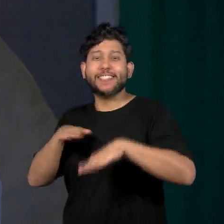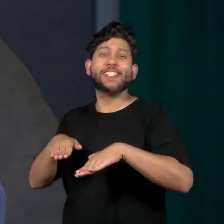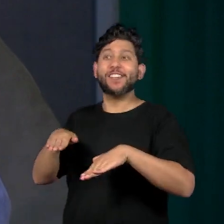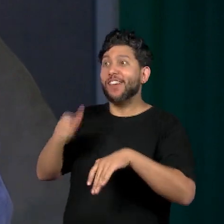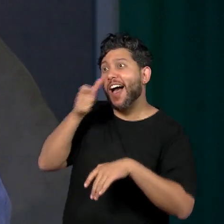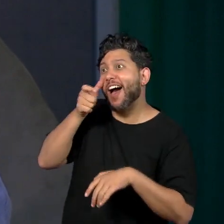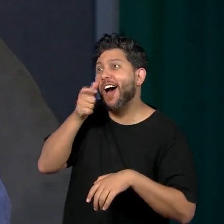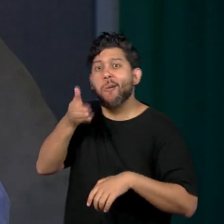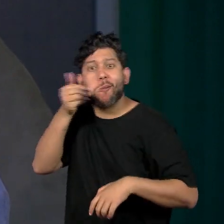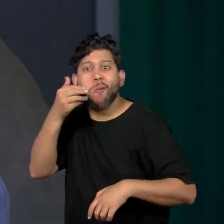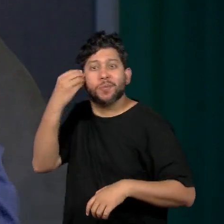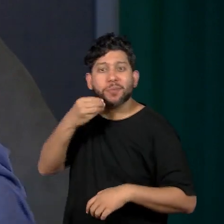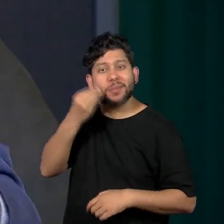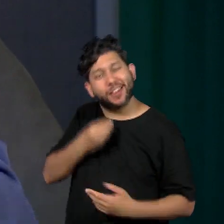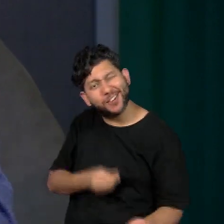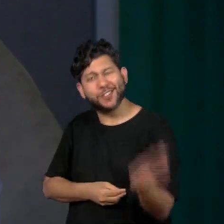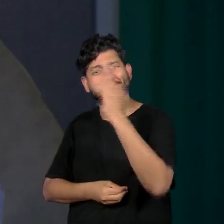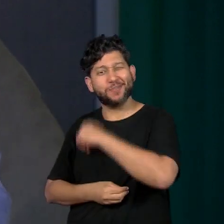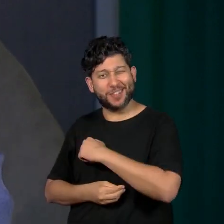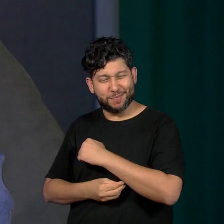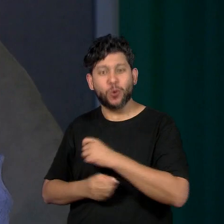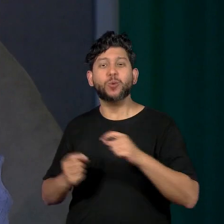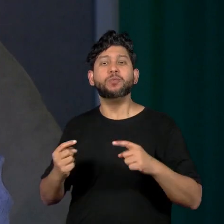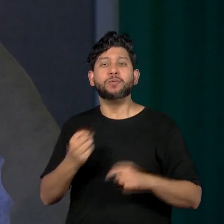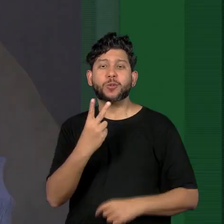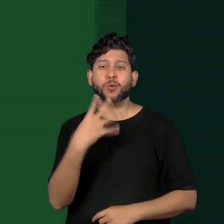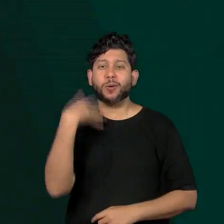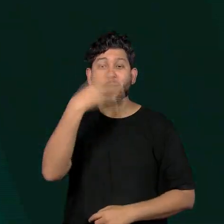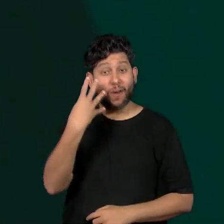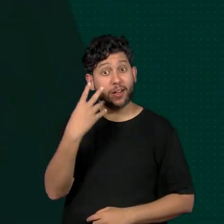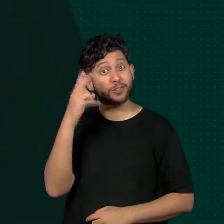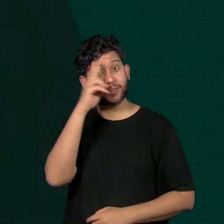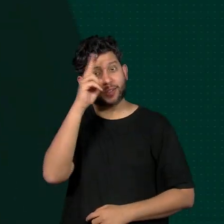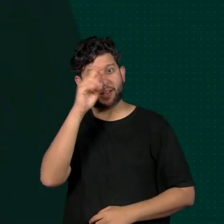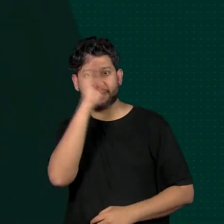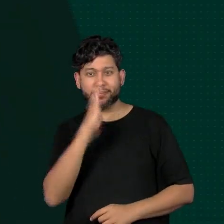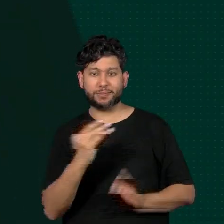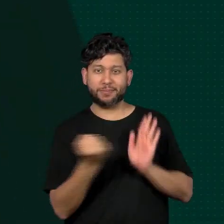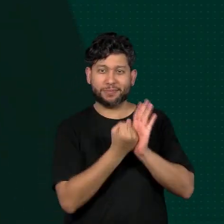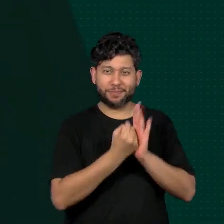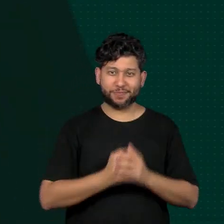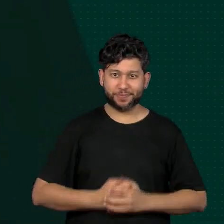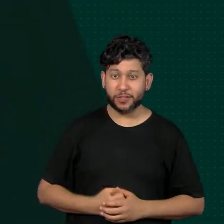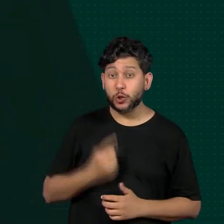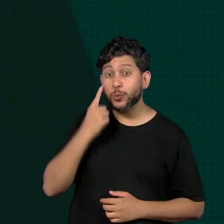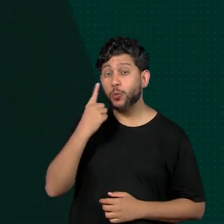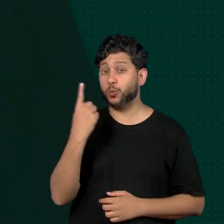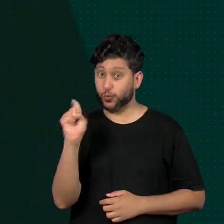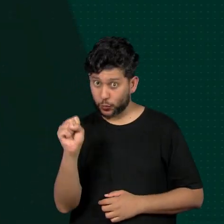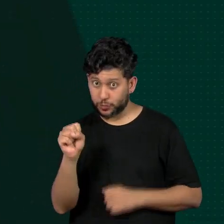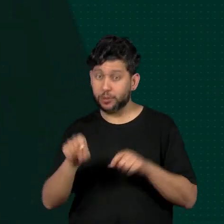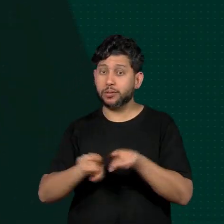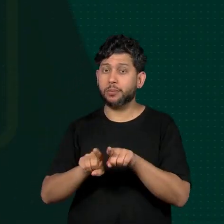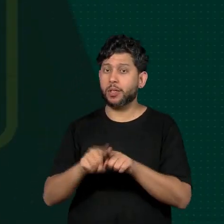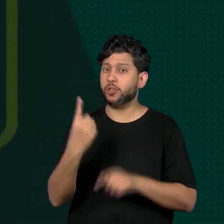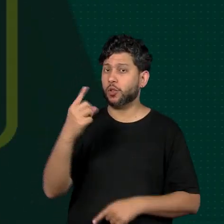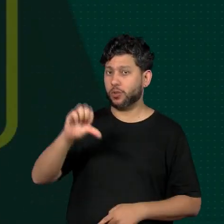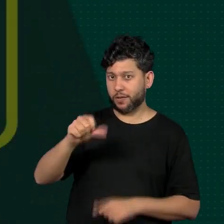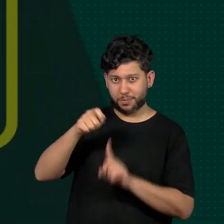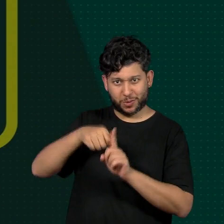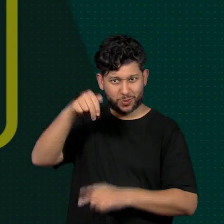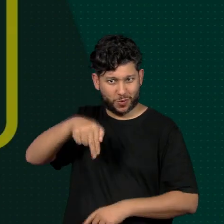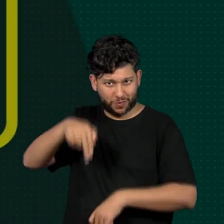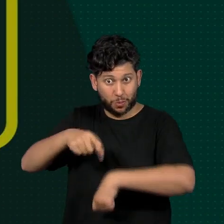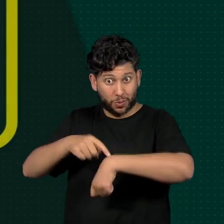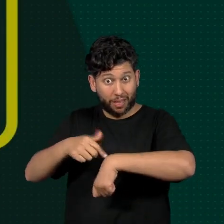vivenciar conosco esse momento importante da história do nosso país. Dos dias 18 a 19 de novembro, a partir das 10 da